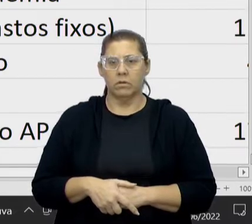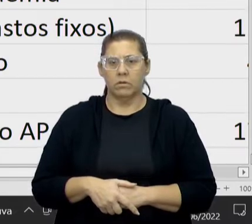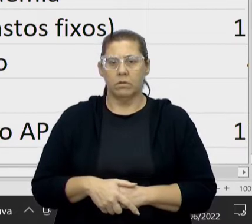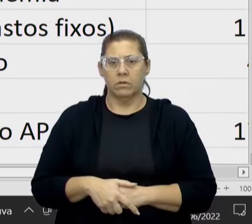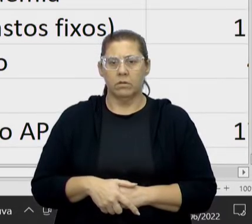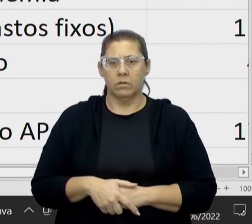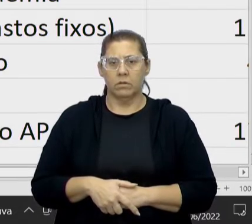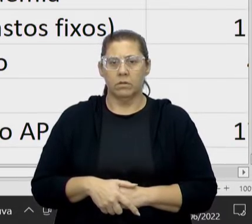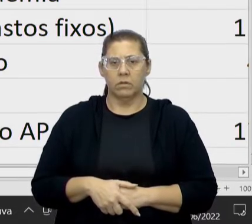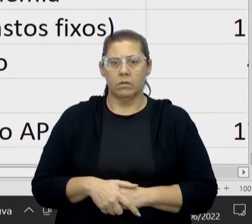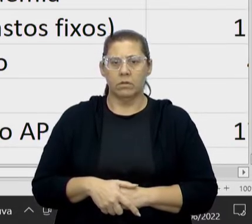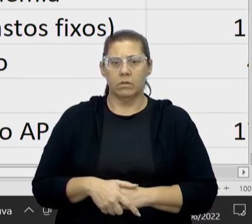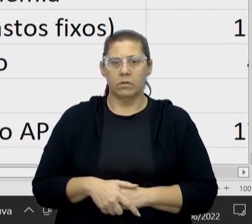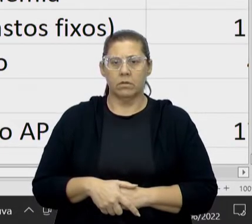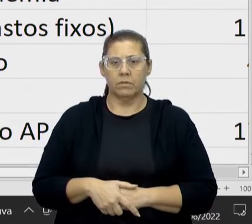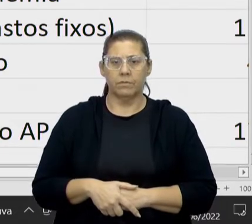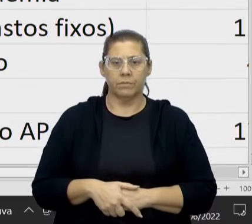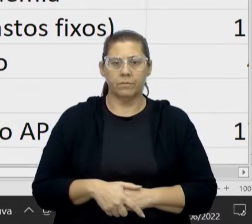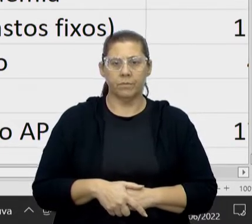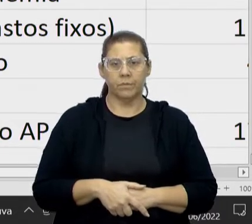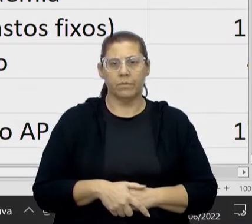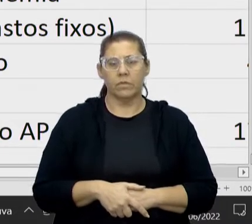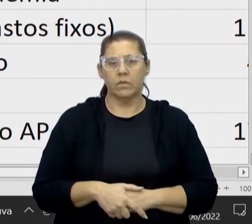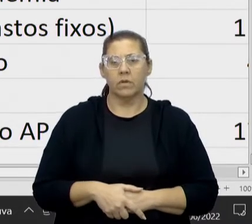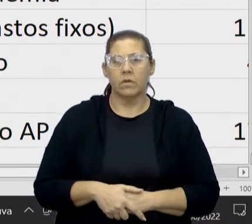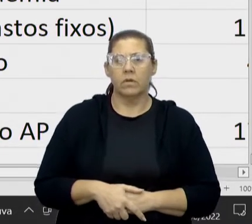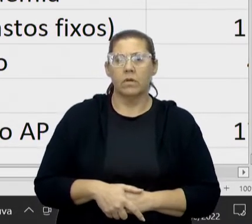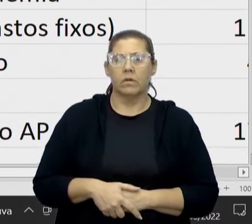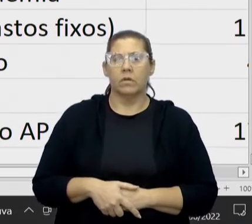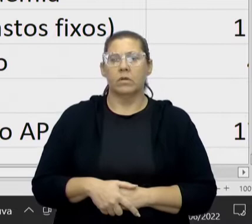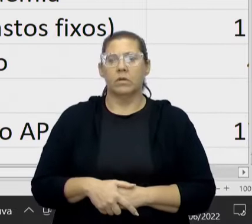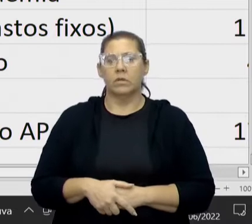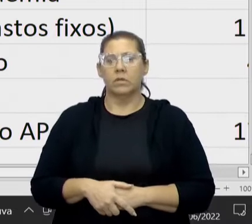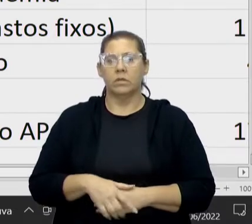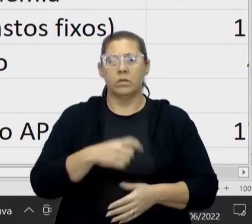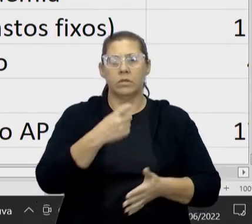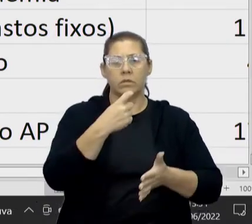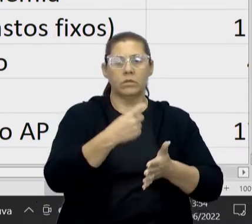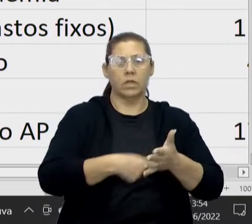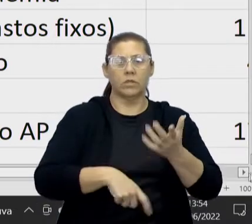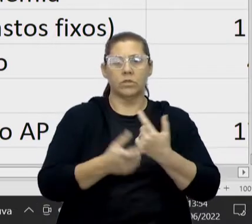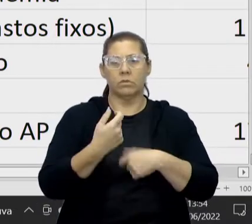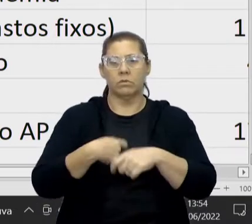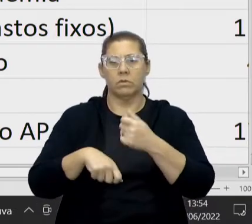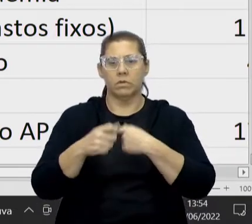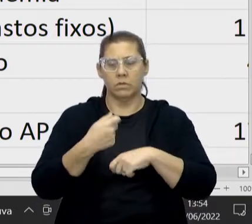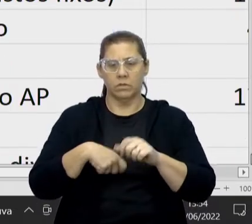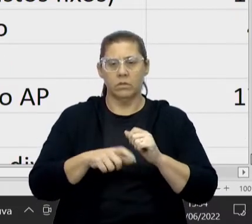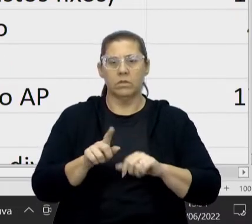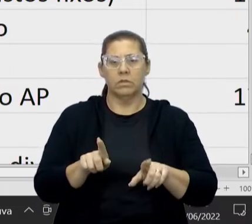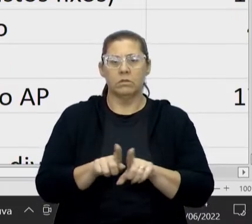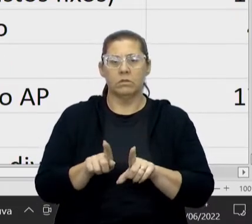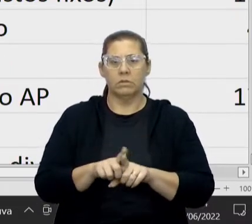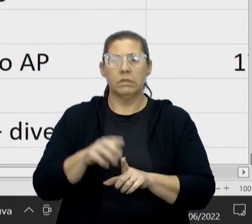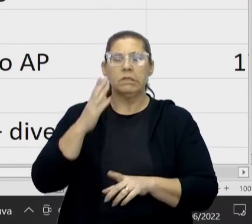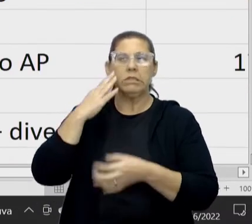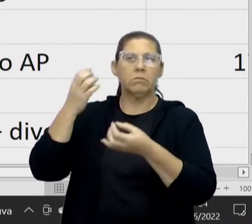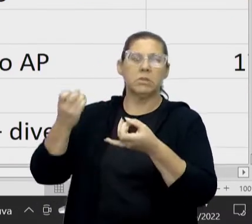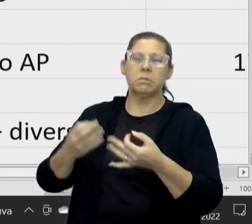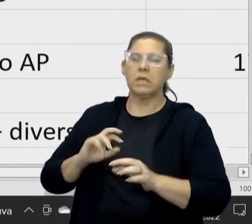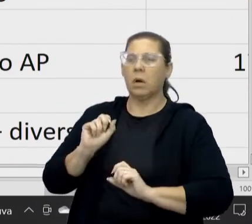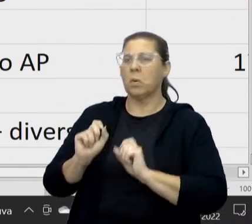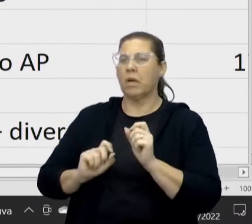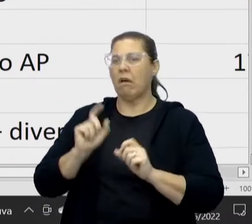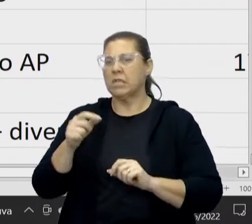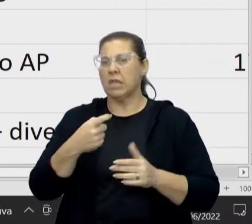Boas casas depois da vírgula, depois eu coloco reais em tudo. Taxa administrativa, taxa de remessa, você sabe explicar para os nossos estudantes